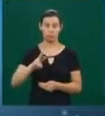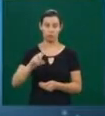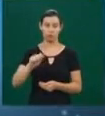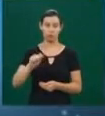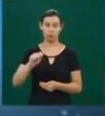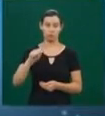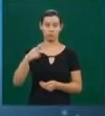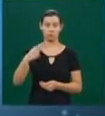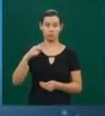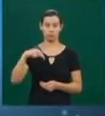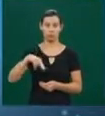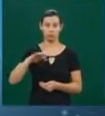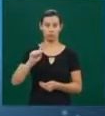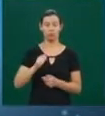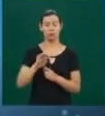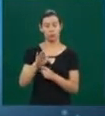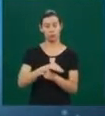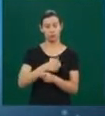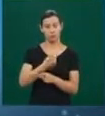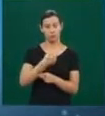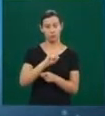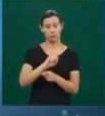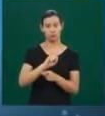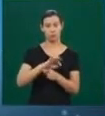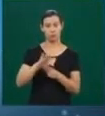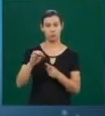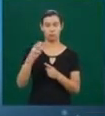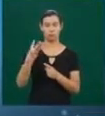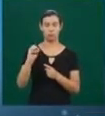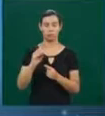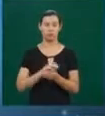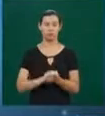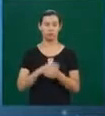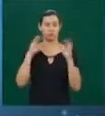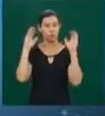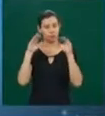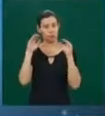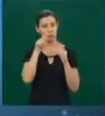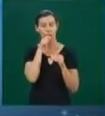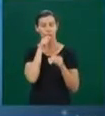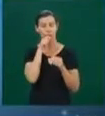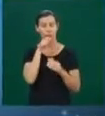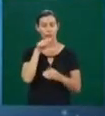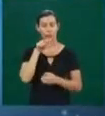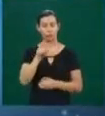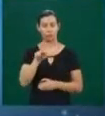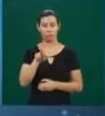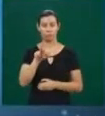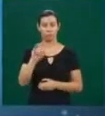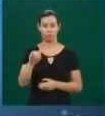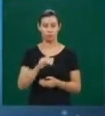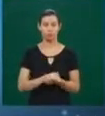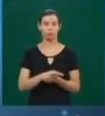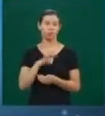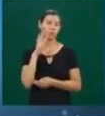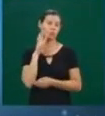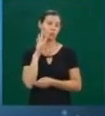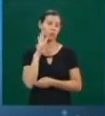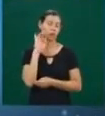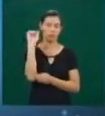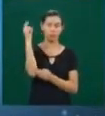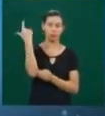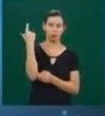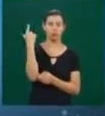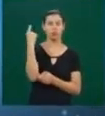temperatura varia entre 18 e 30 graus. Nenhuma previsão de chuva. Em Araguari, a quarta também vai ser de muito